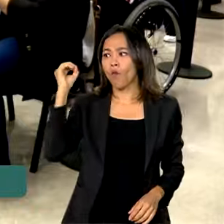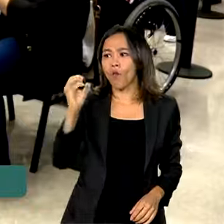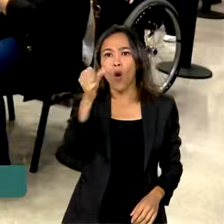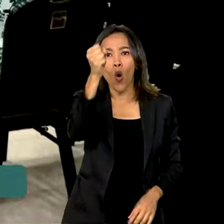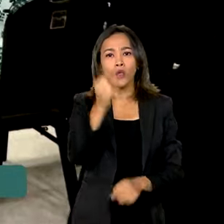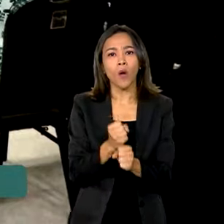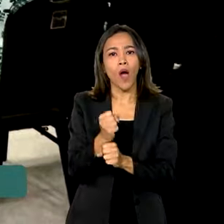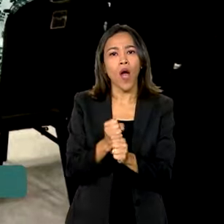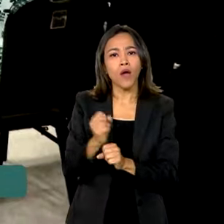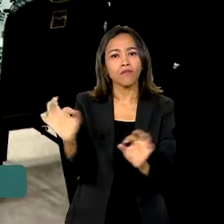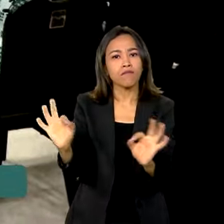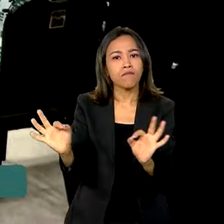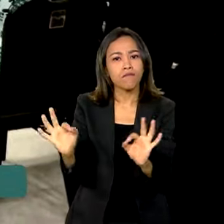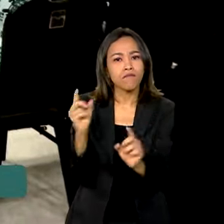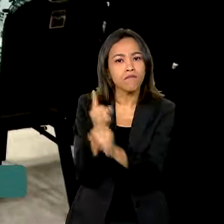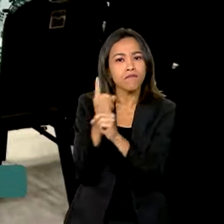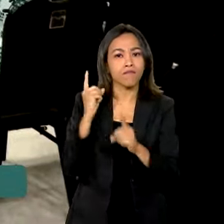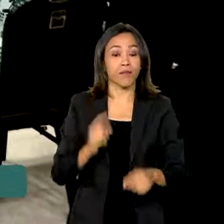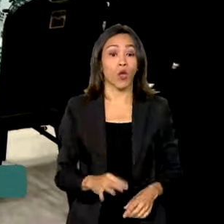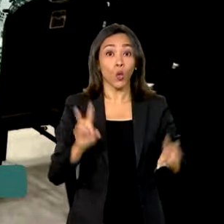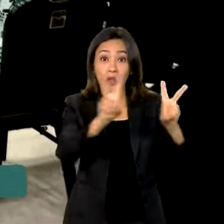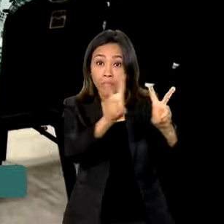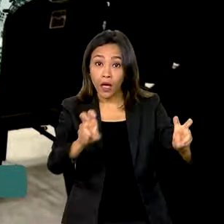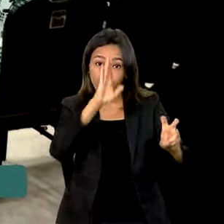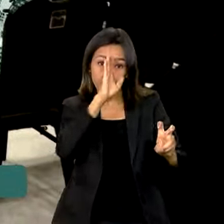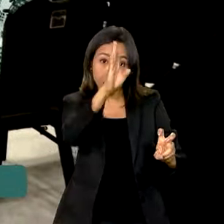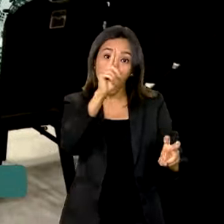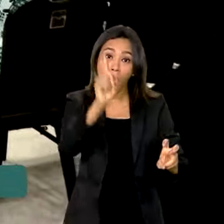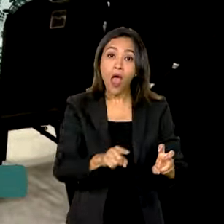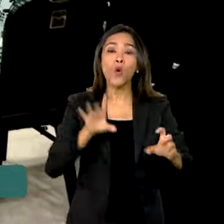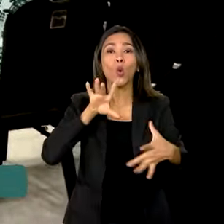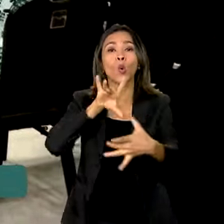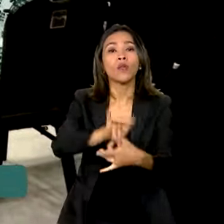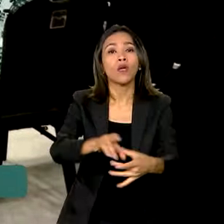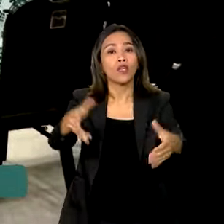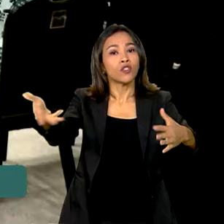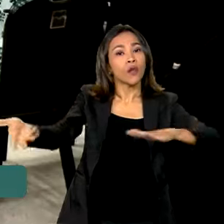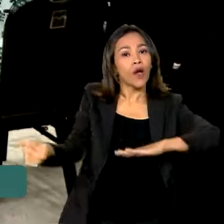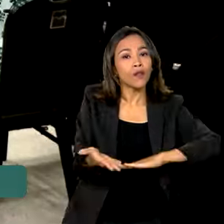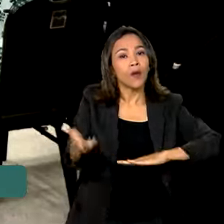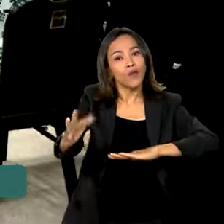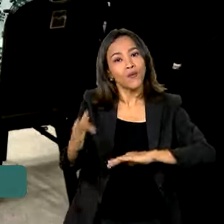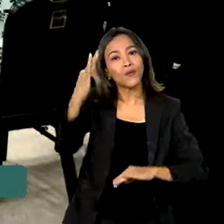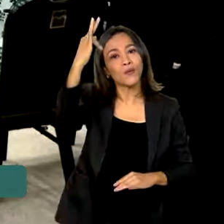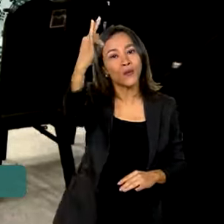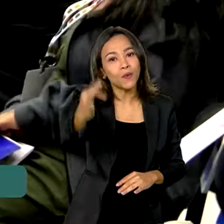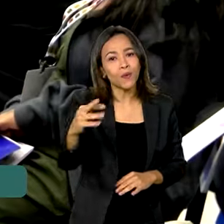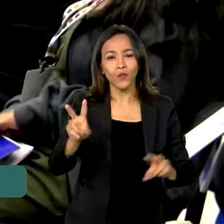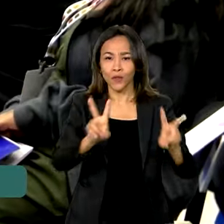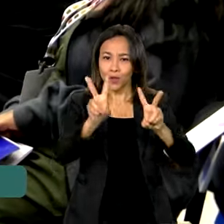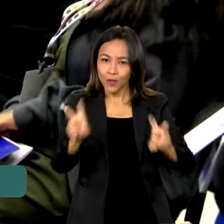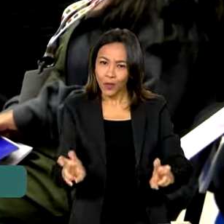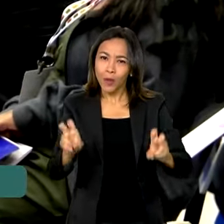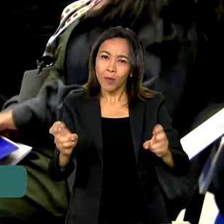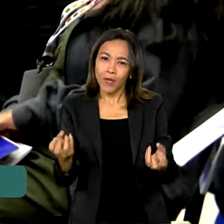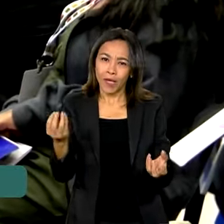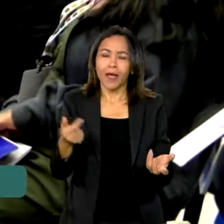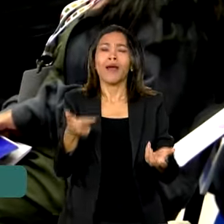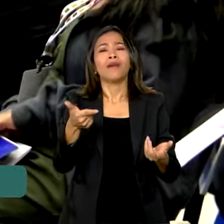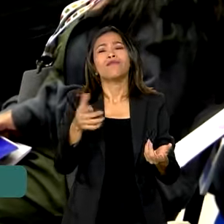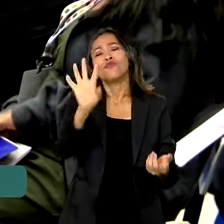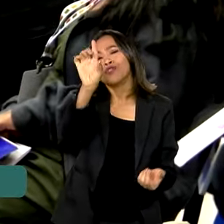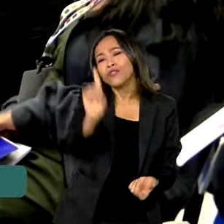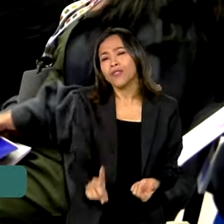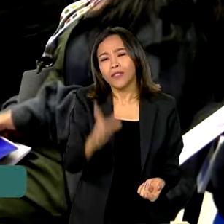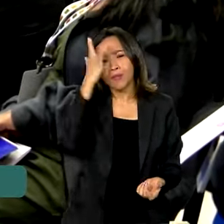anos. O tema central foi o cenário atual e futuro na implementação dos direitos da